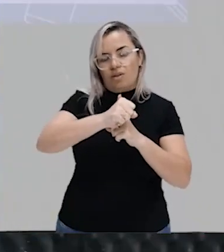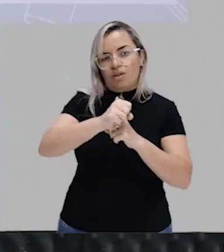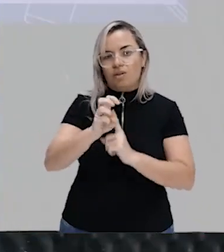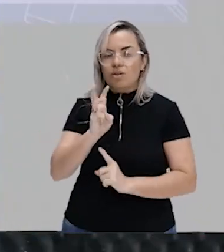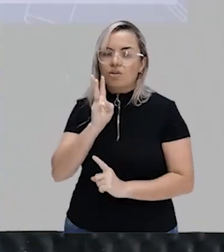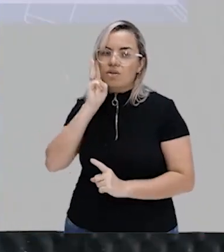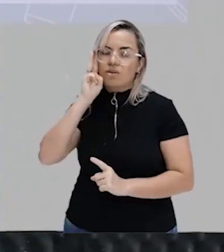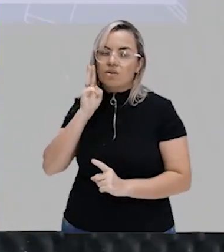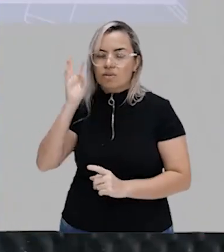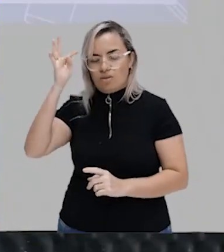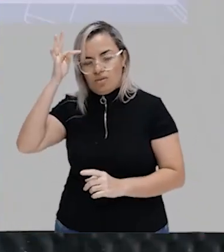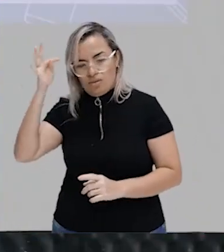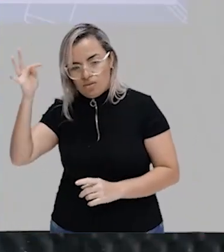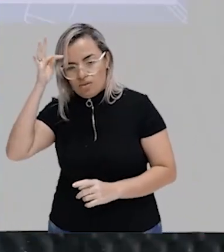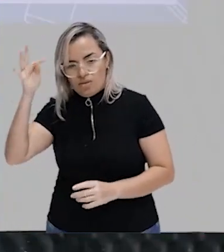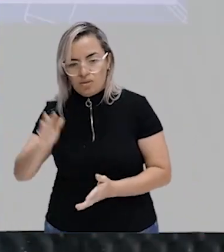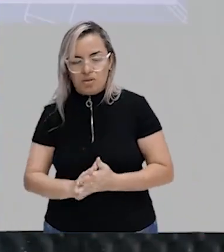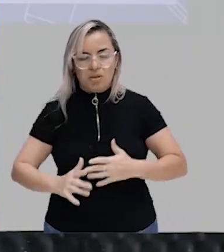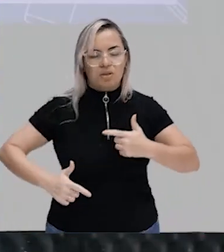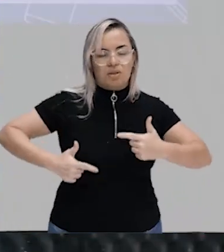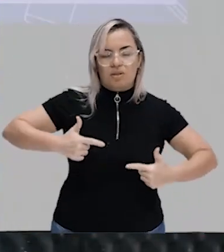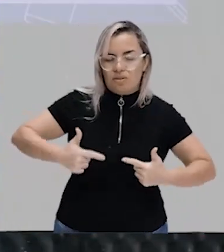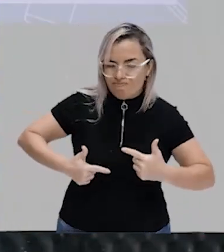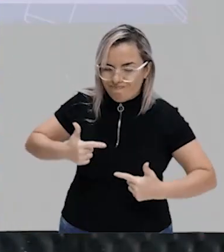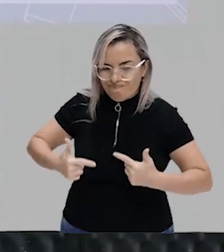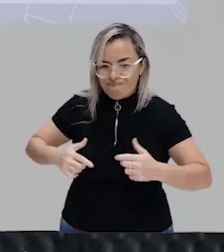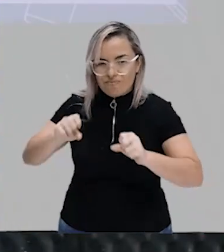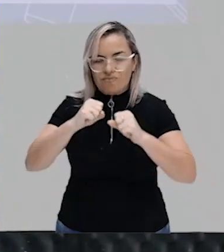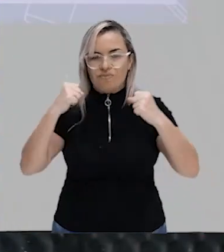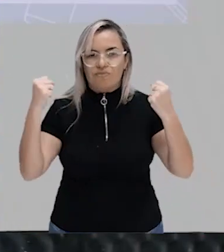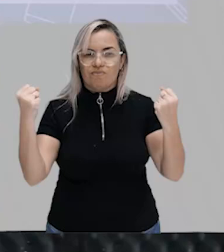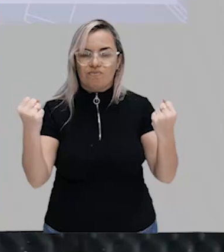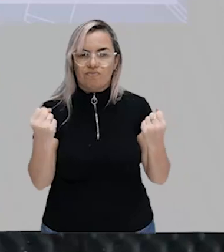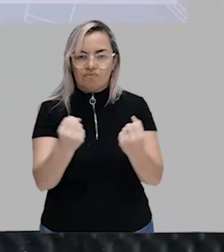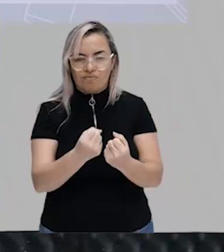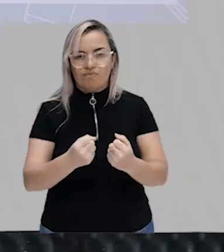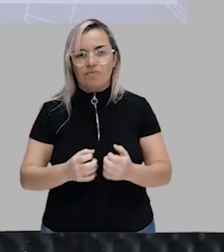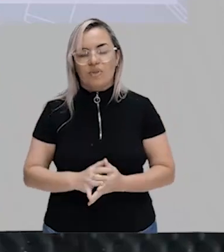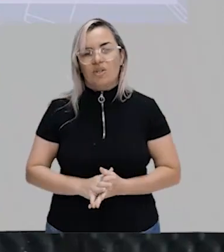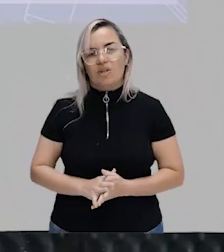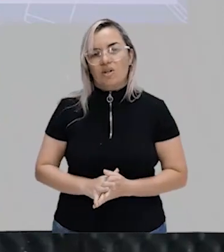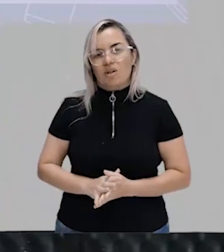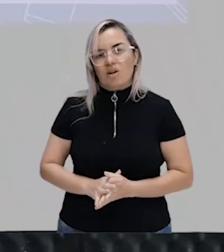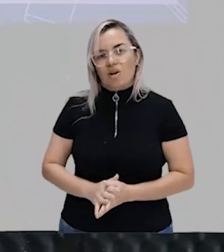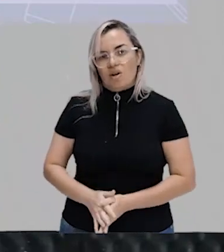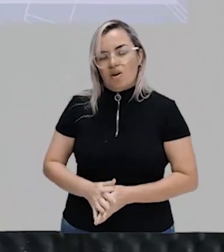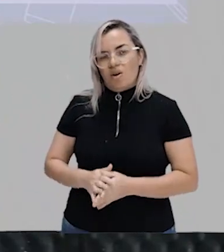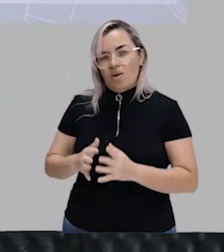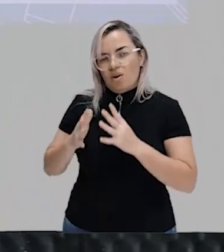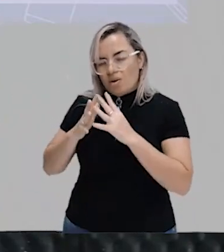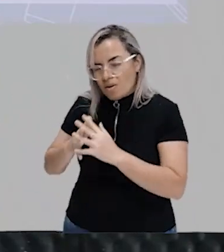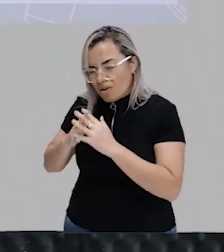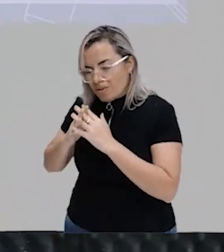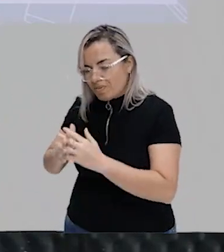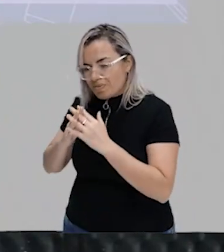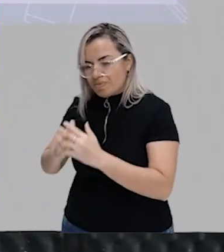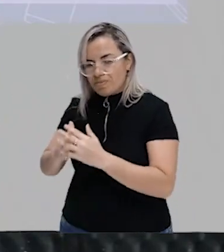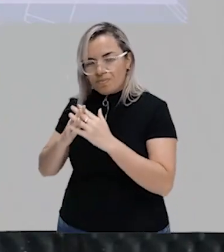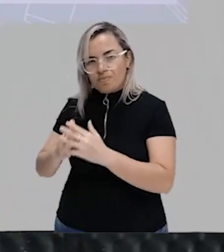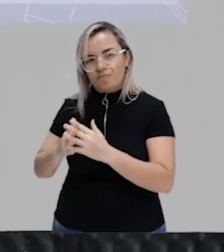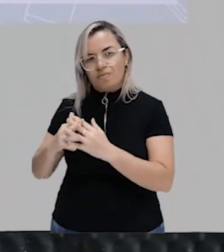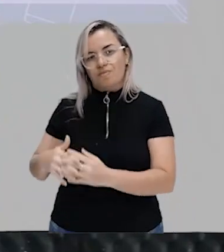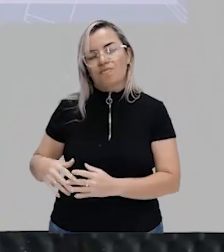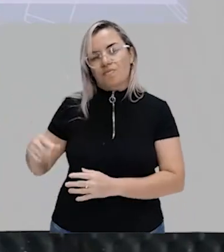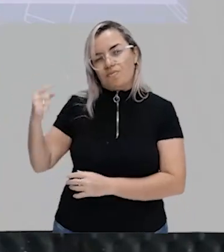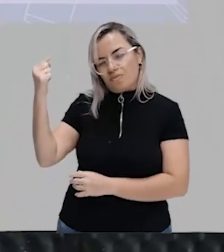A luta de classes. Um conflito ideológico e de interesses que existe entre a classe